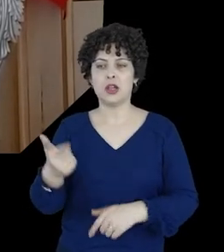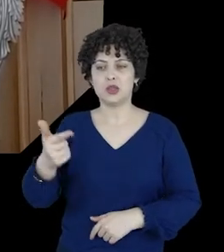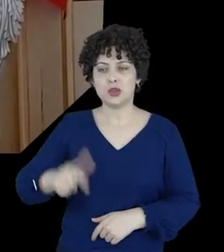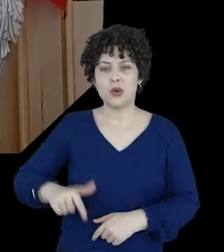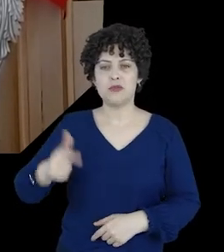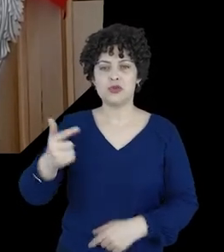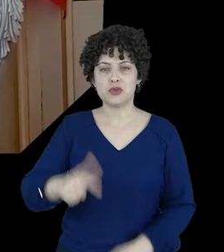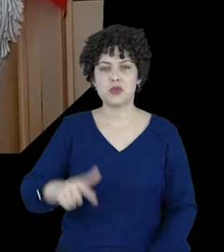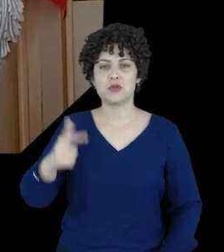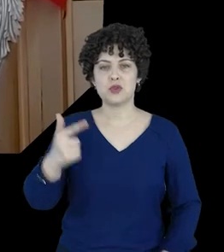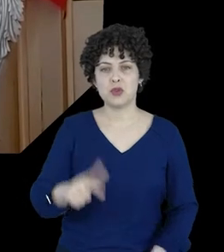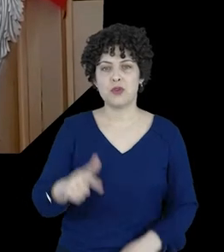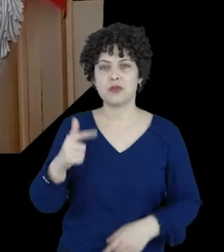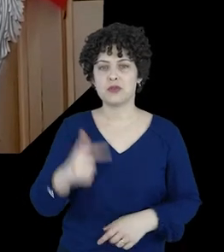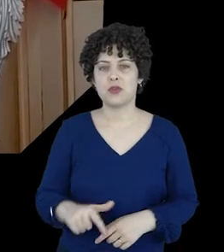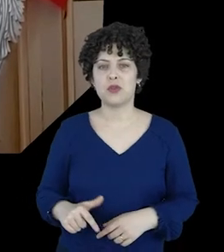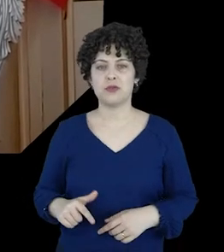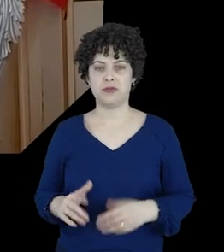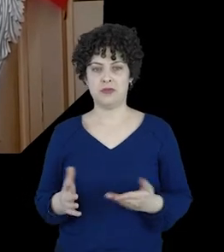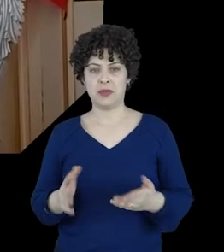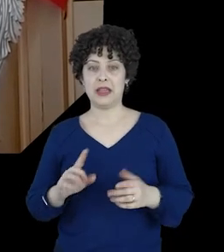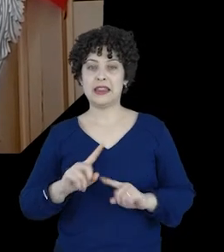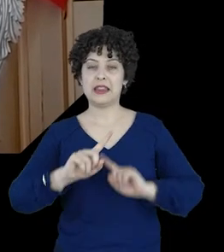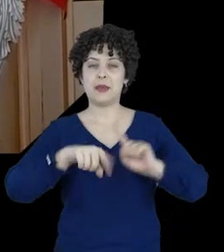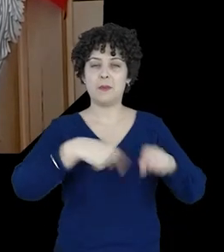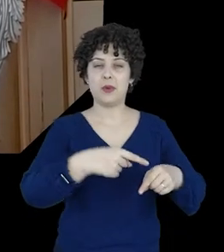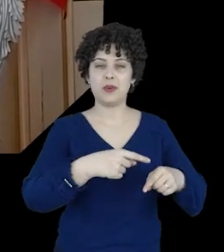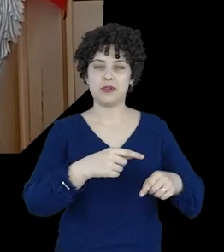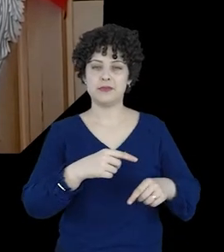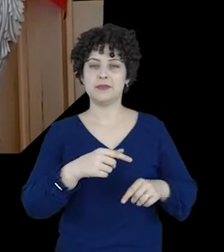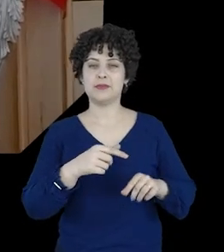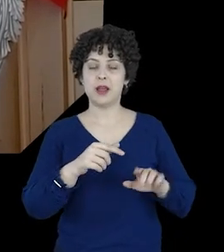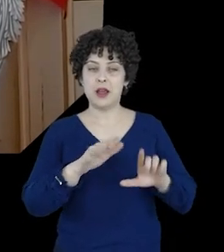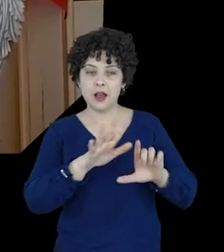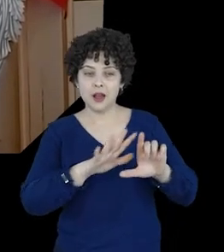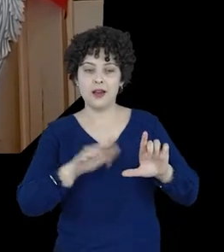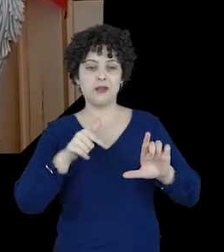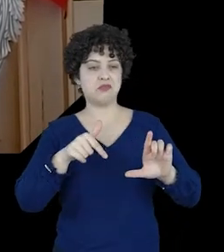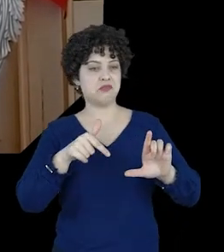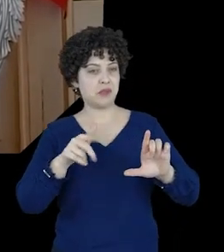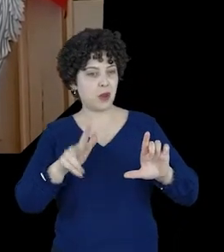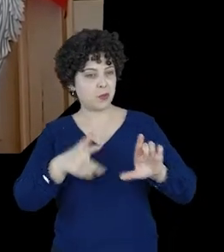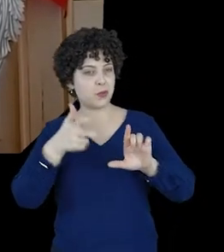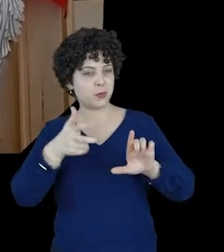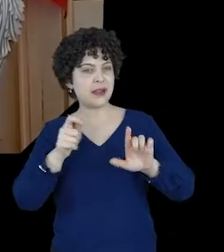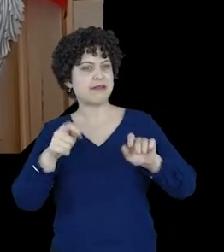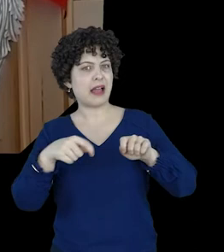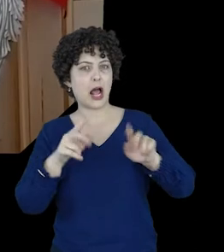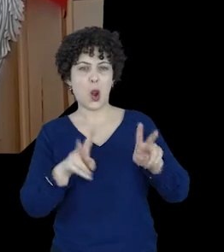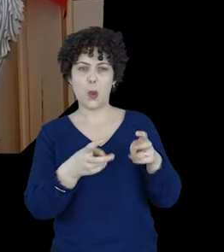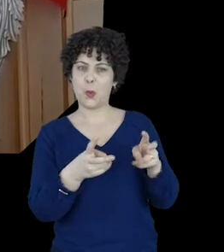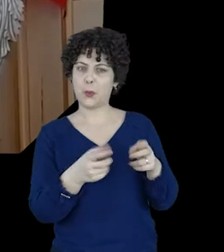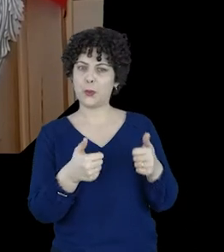ficar repetindo certas atividades para, no fim, obtermos imagens que podem ser exploradas.